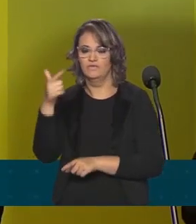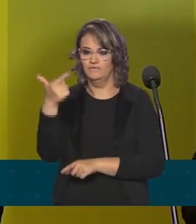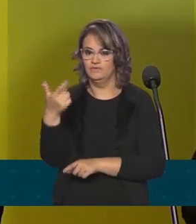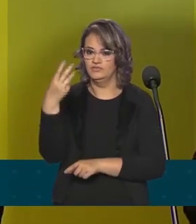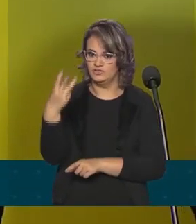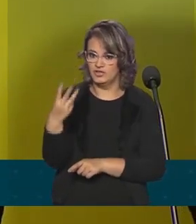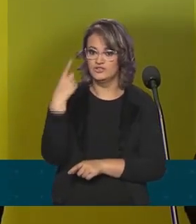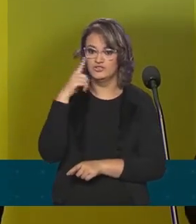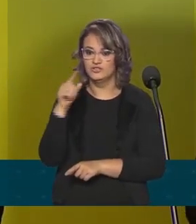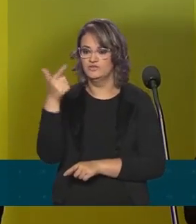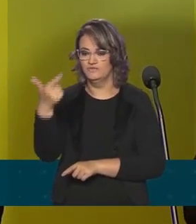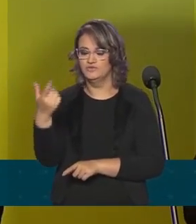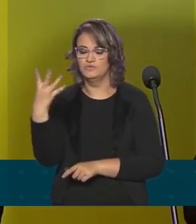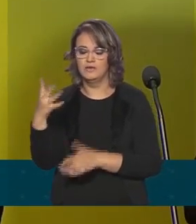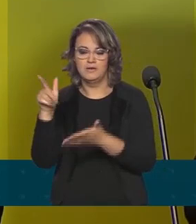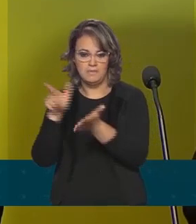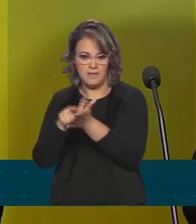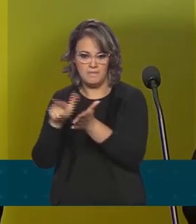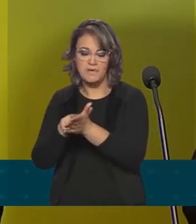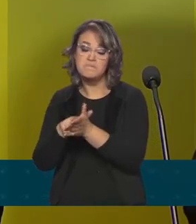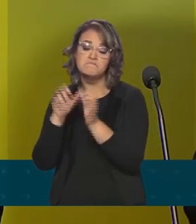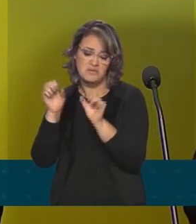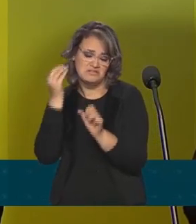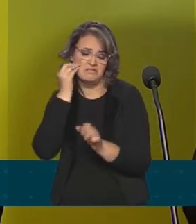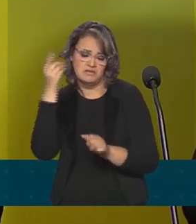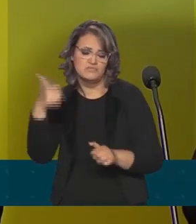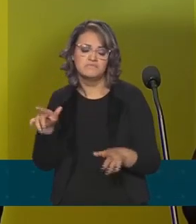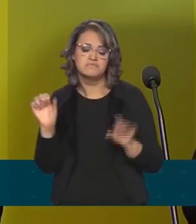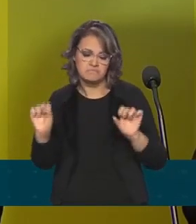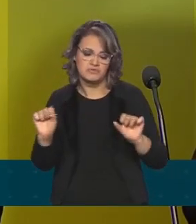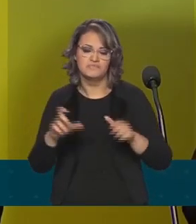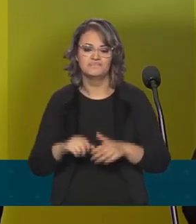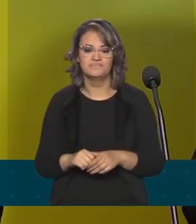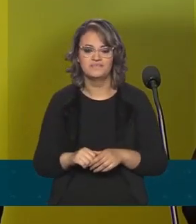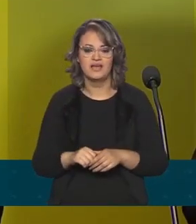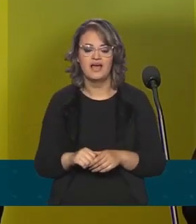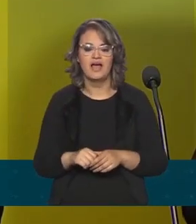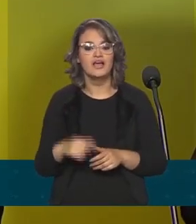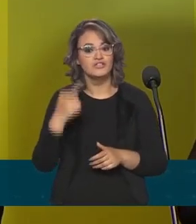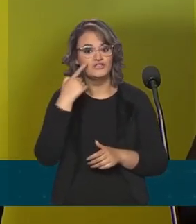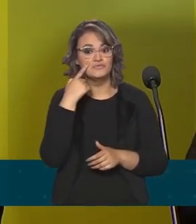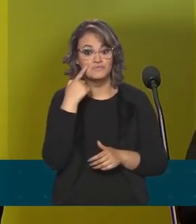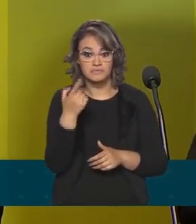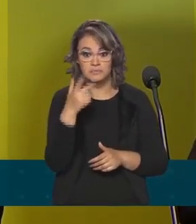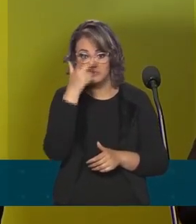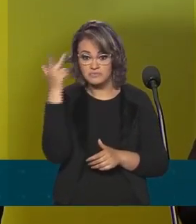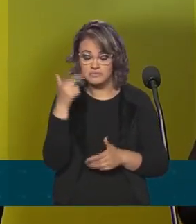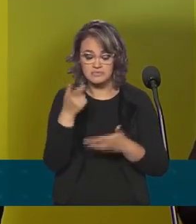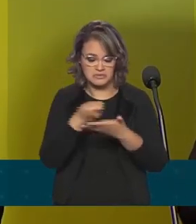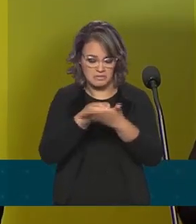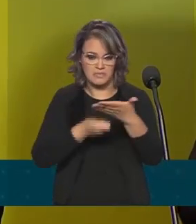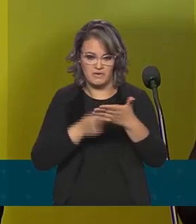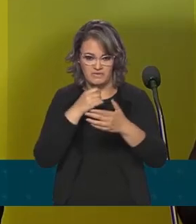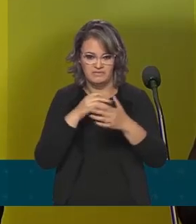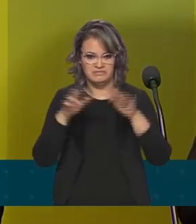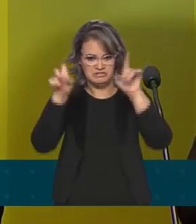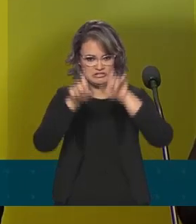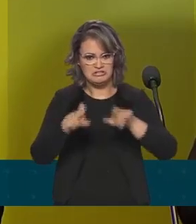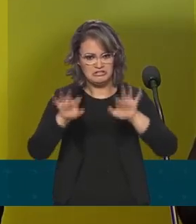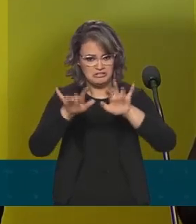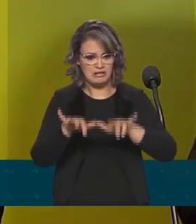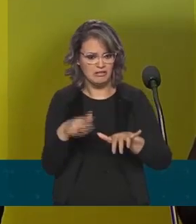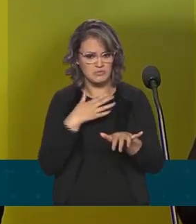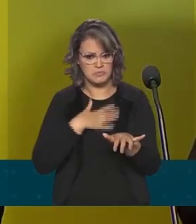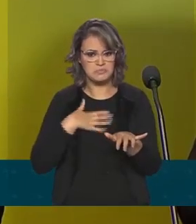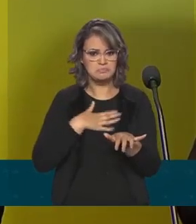em papel. Temos observado nas redes das pessoas que fizeram a prova que gostaram da experiência.